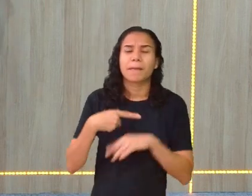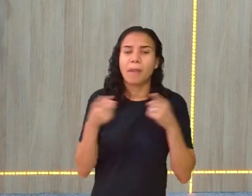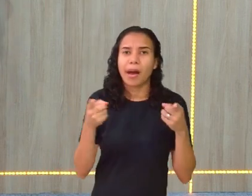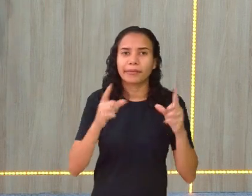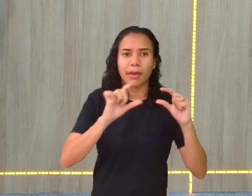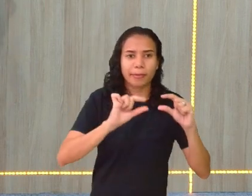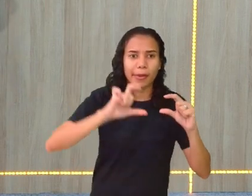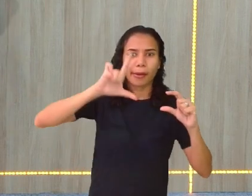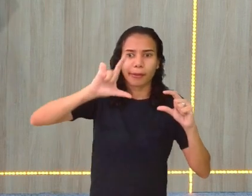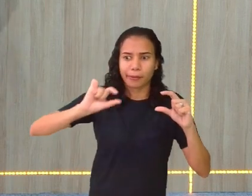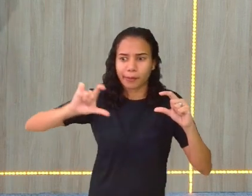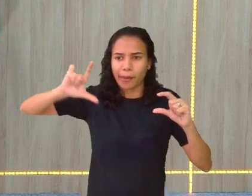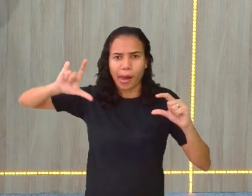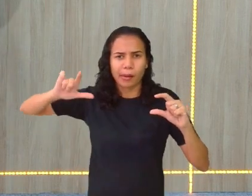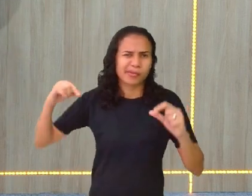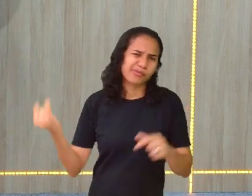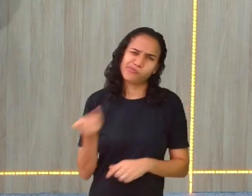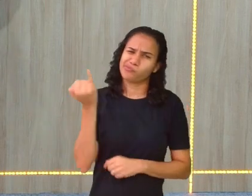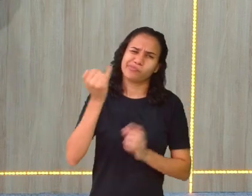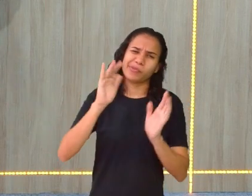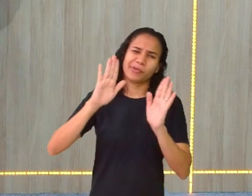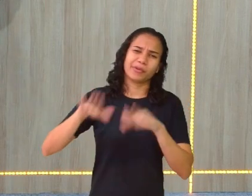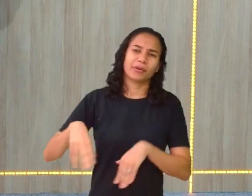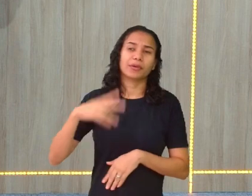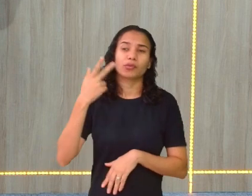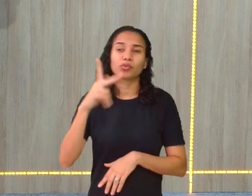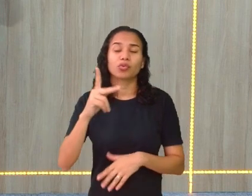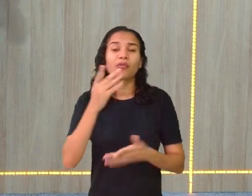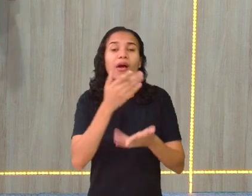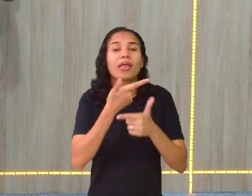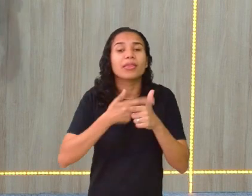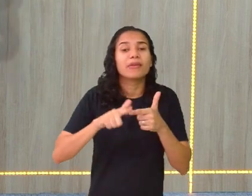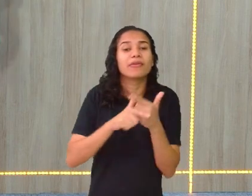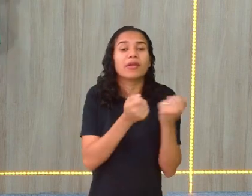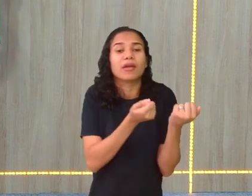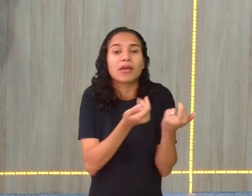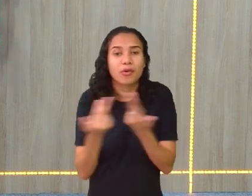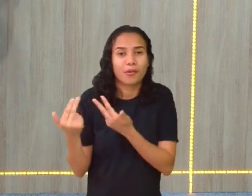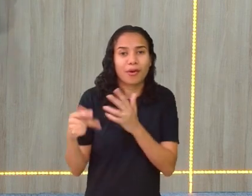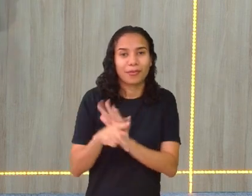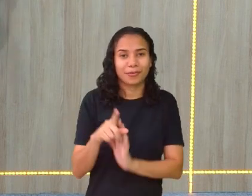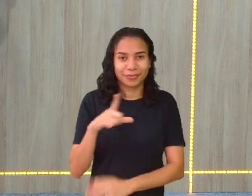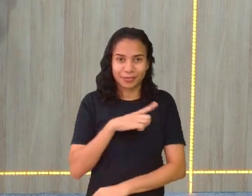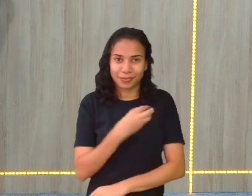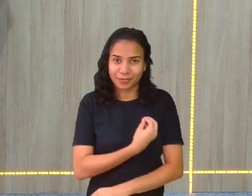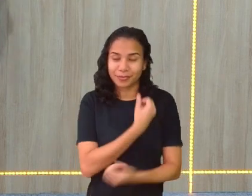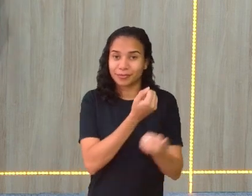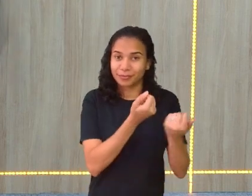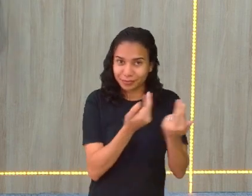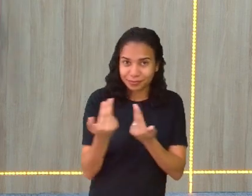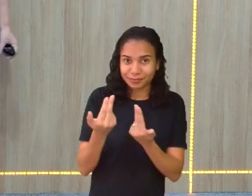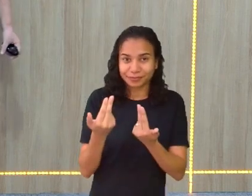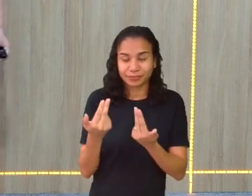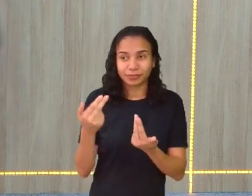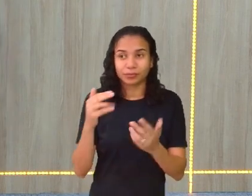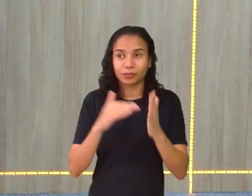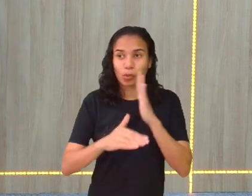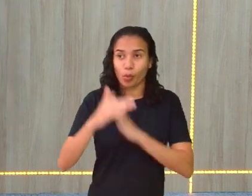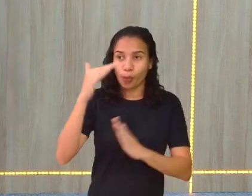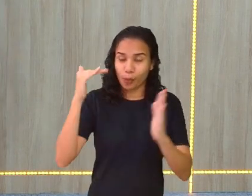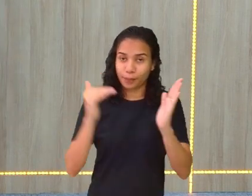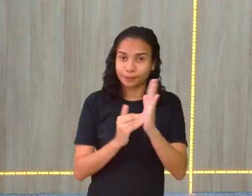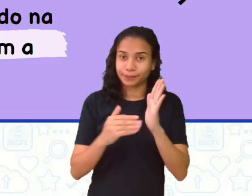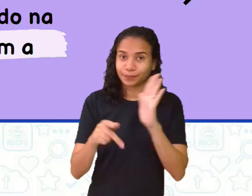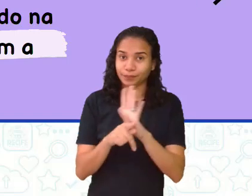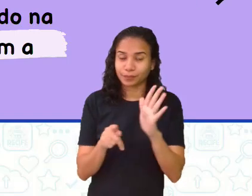Não importa. Por quê? Porque você vai dividir em partes iguais. É isso que é fração. Partes iguais. O todo da